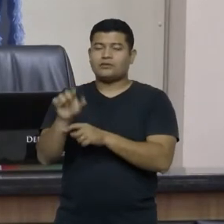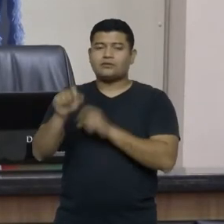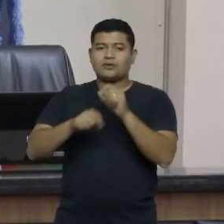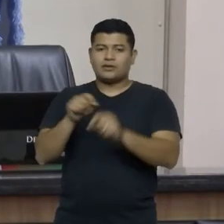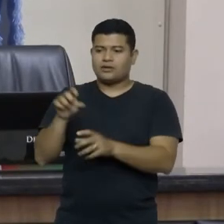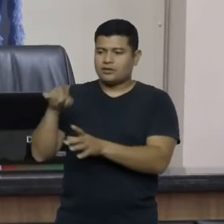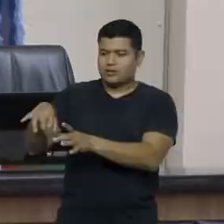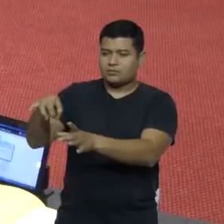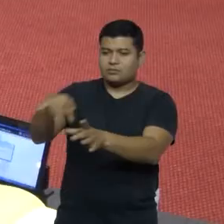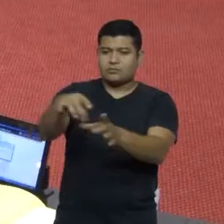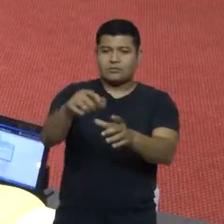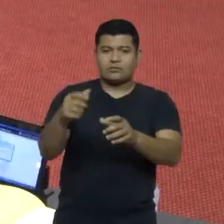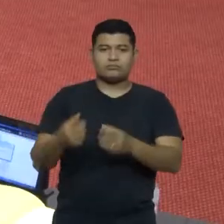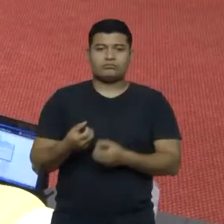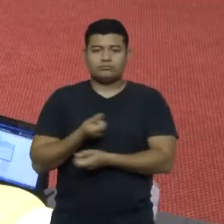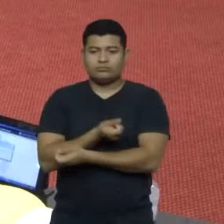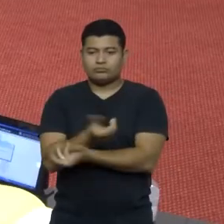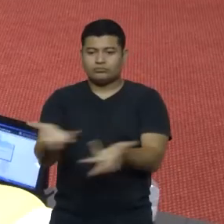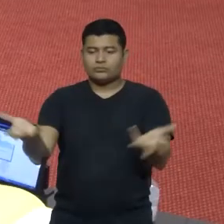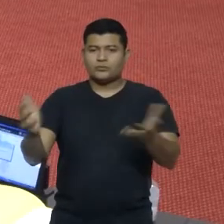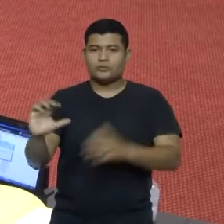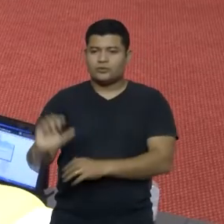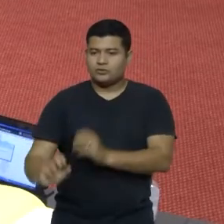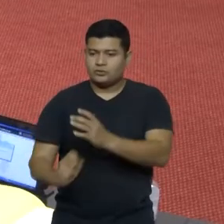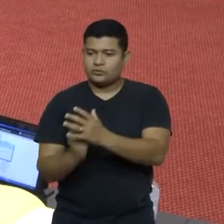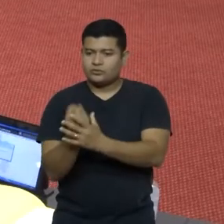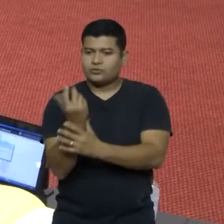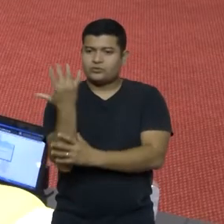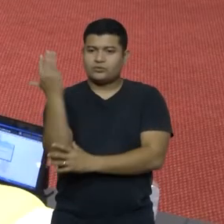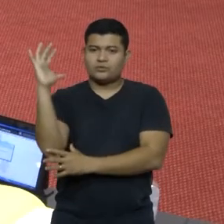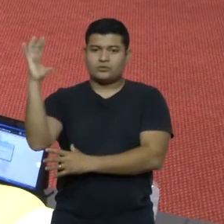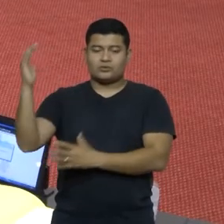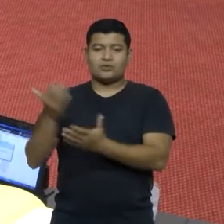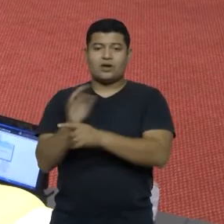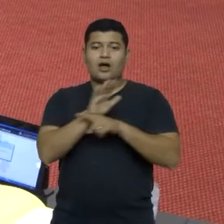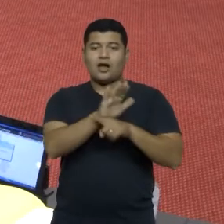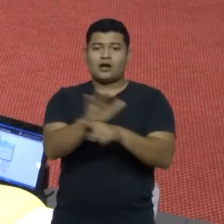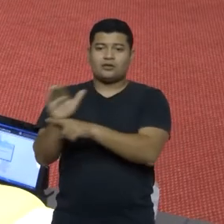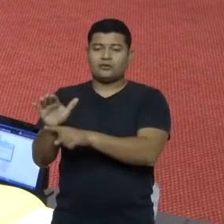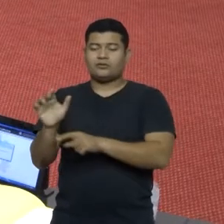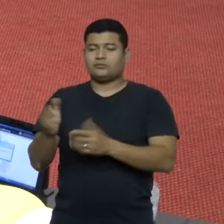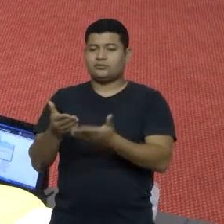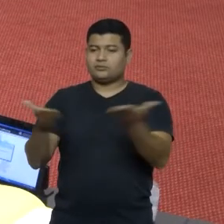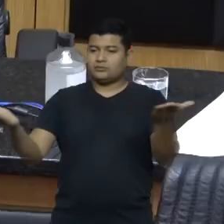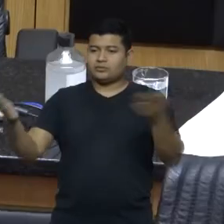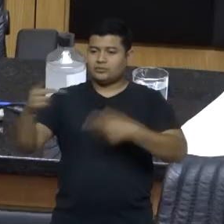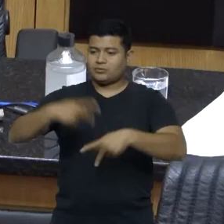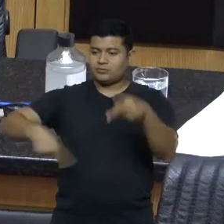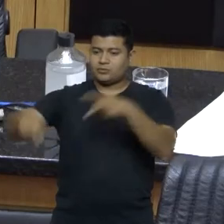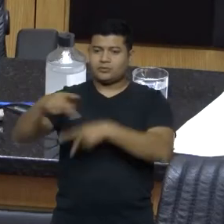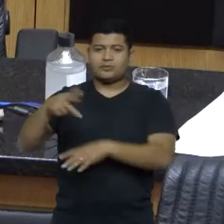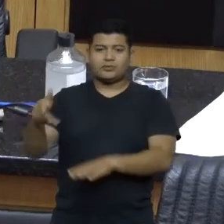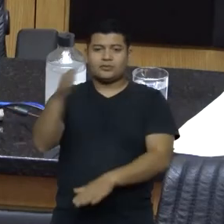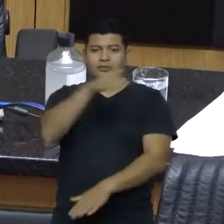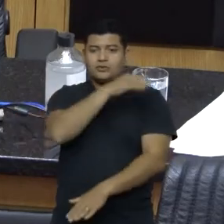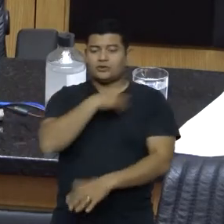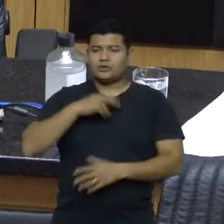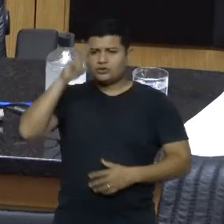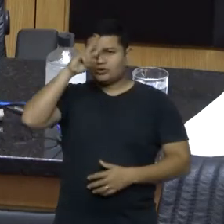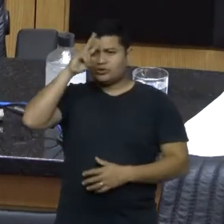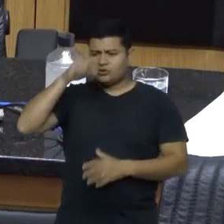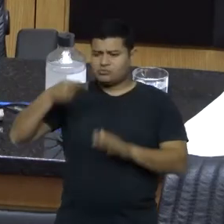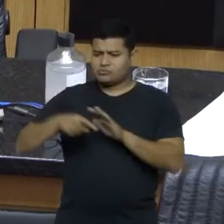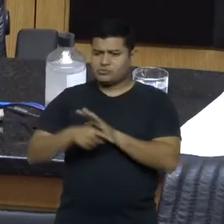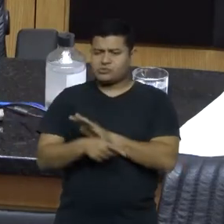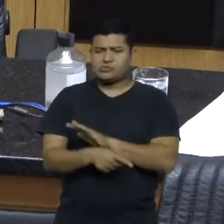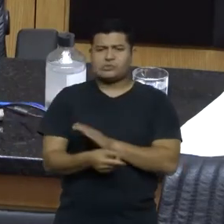alegria de um povo trabalhador, de um povo guerreiro, que tem história em suas raízes mais profundas, que